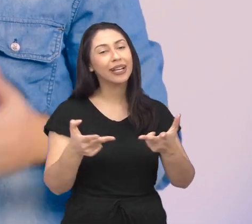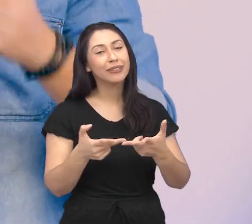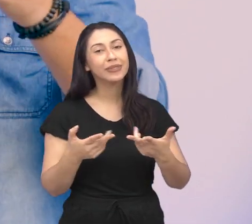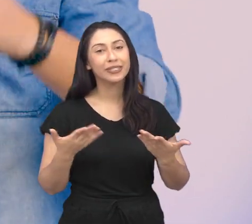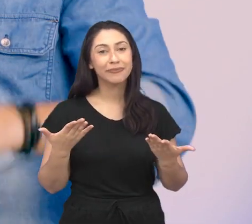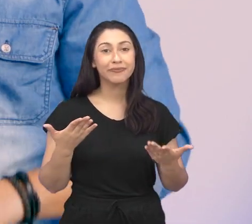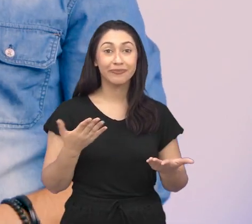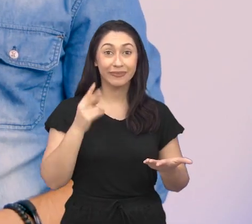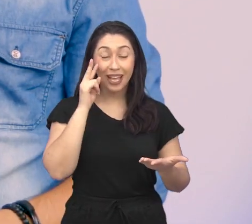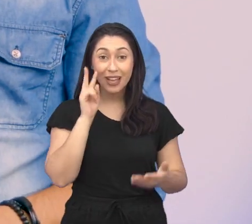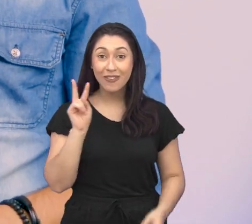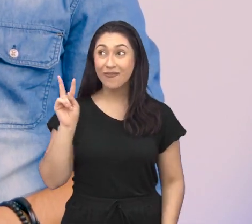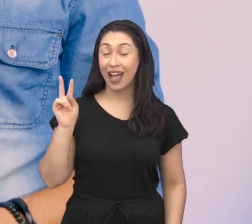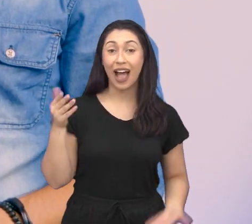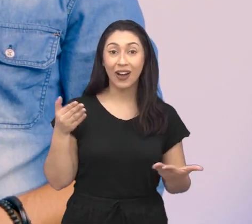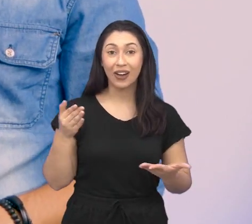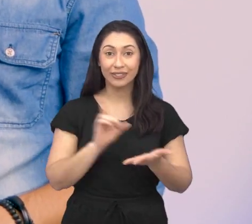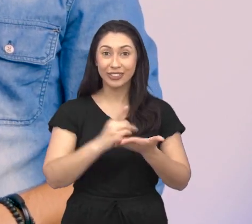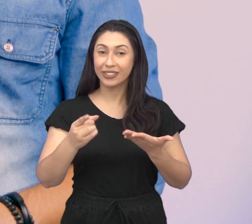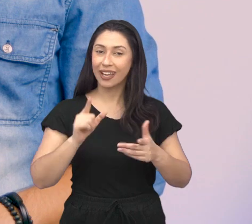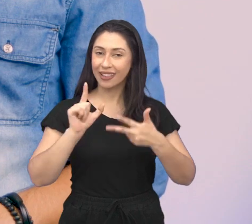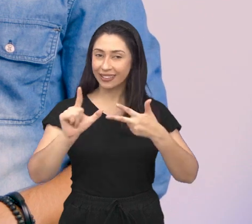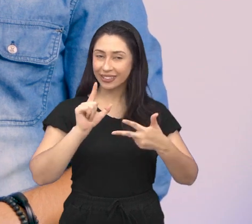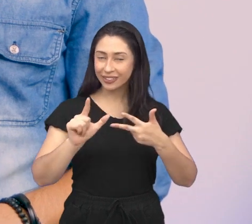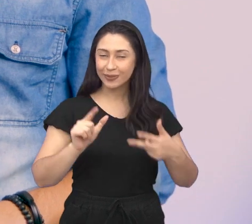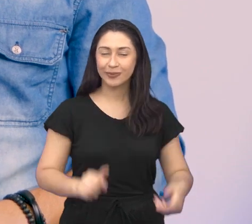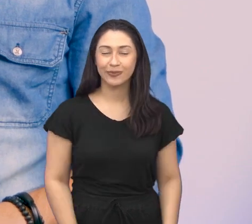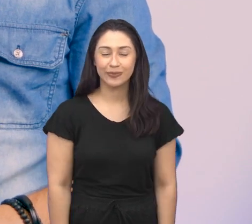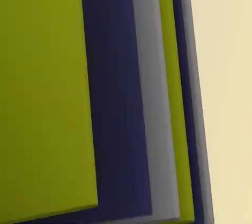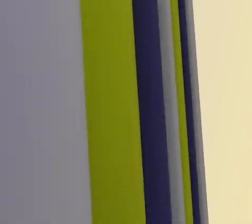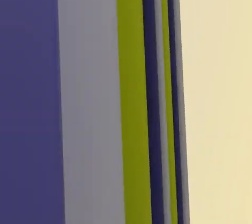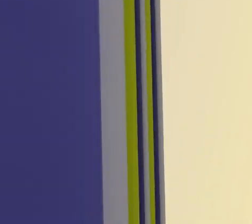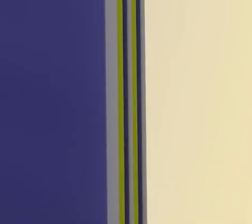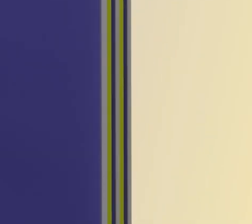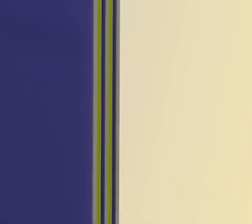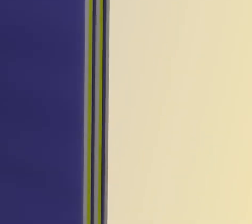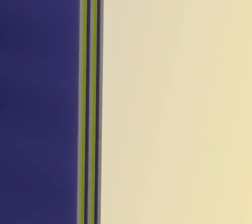dia aqui na Câmara. Então vamos lá. Confira o dicionário legislativo.